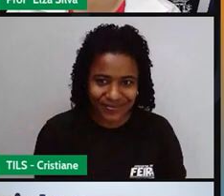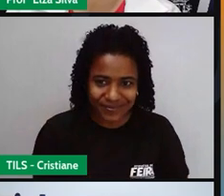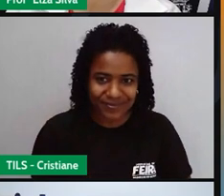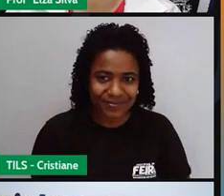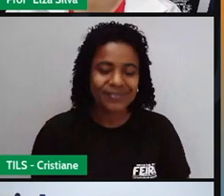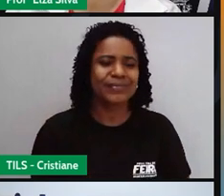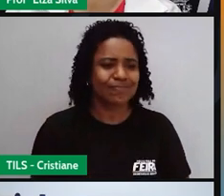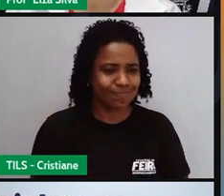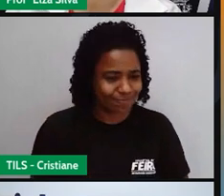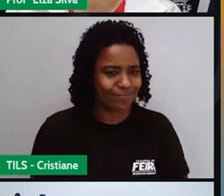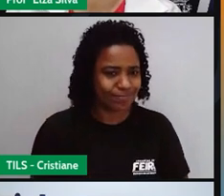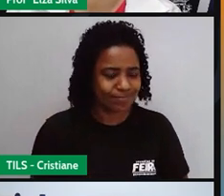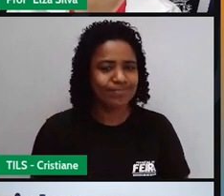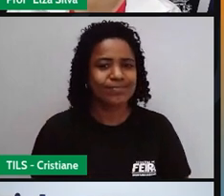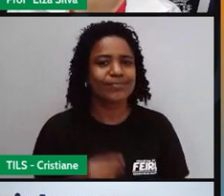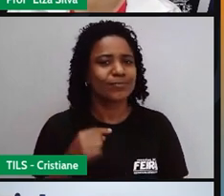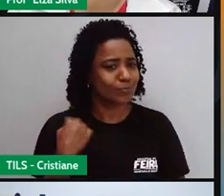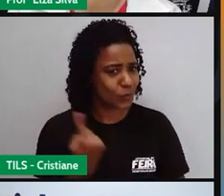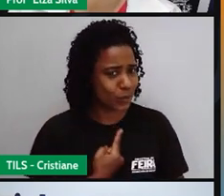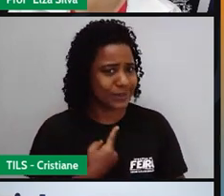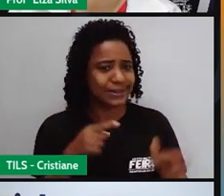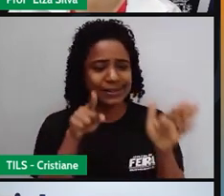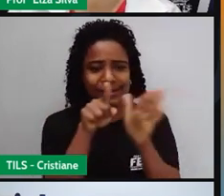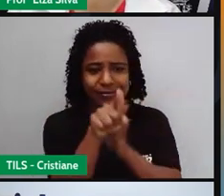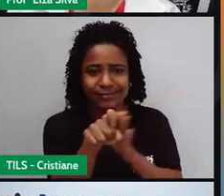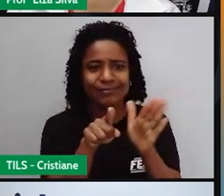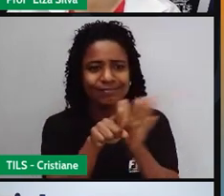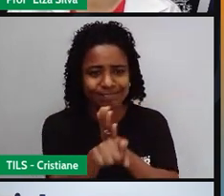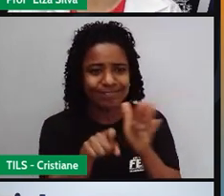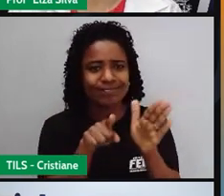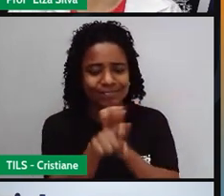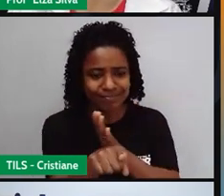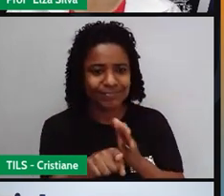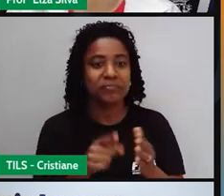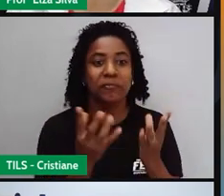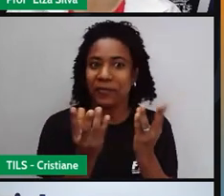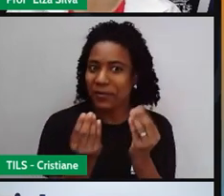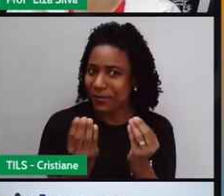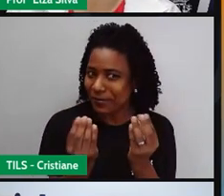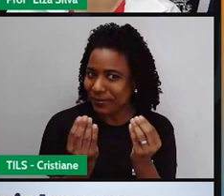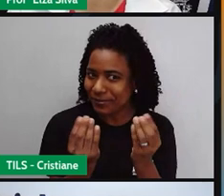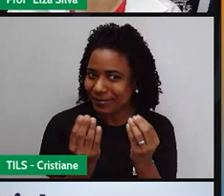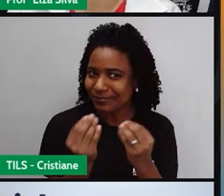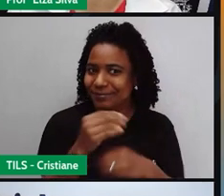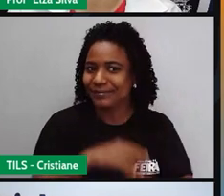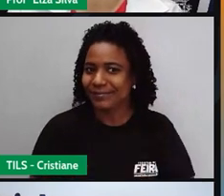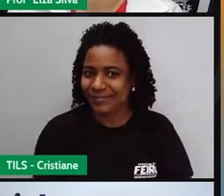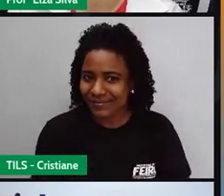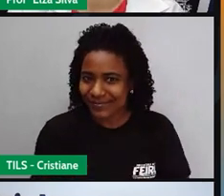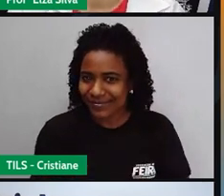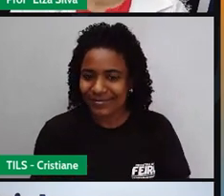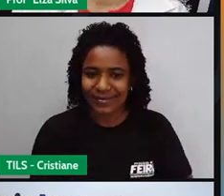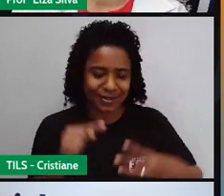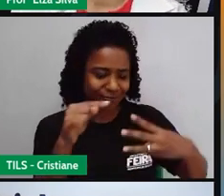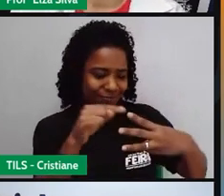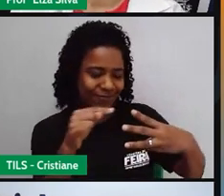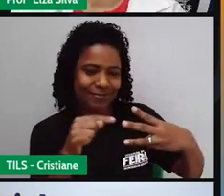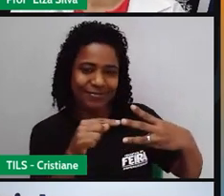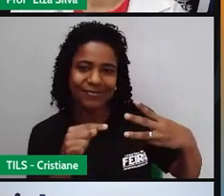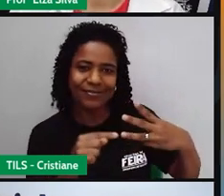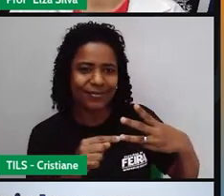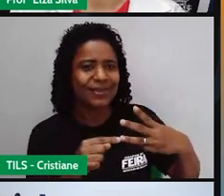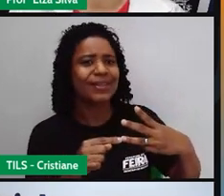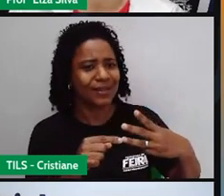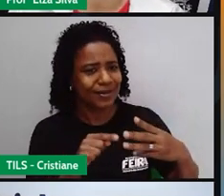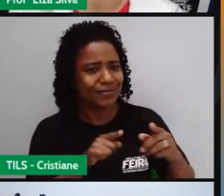muitas perguntas para esse primeiro momento, né, teacher Elza? Então, vocês podem ver aí três perguntinhas que